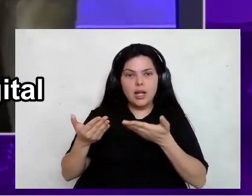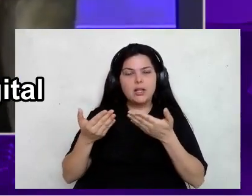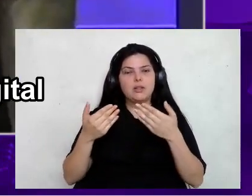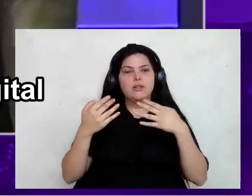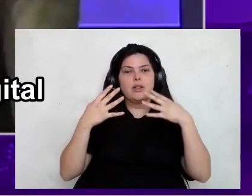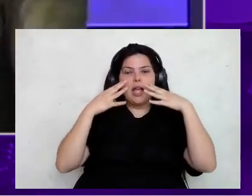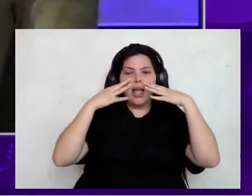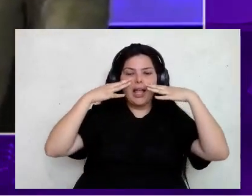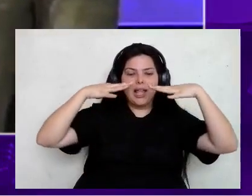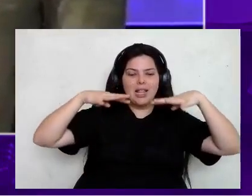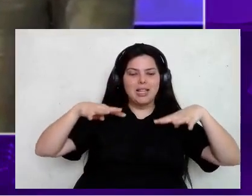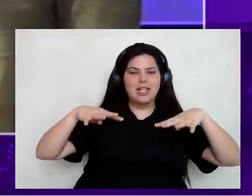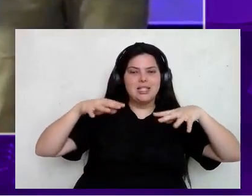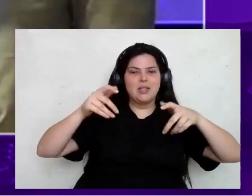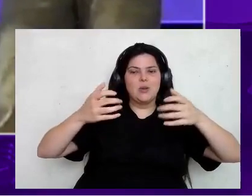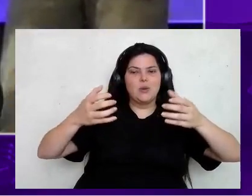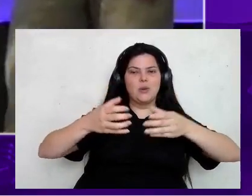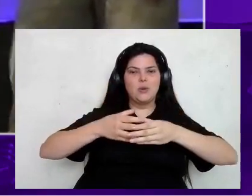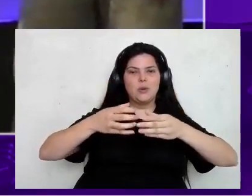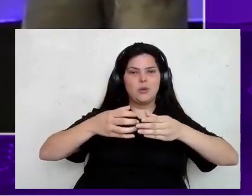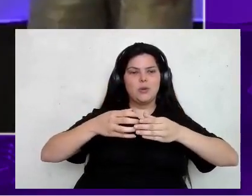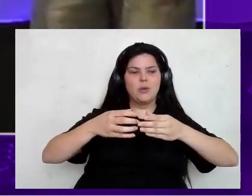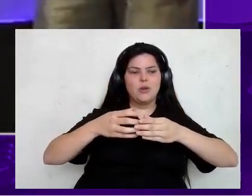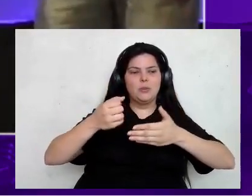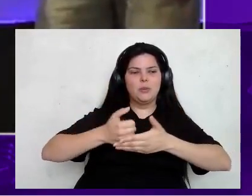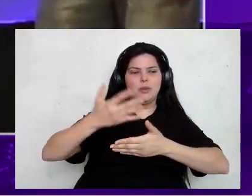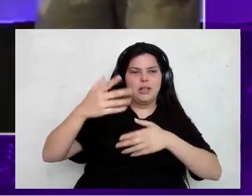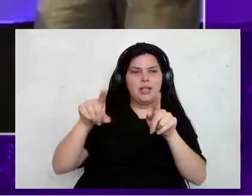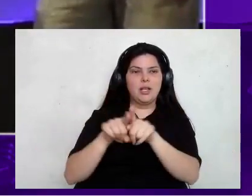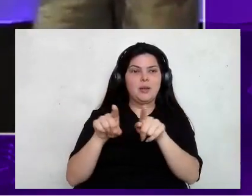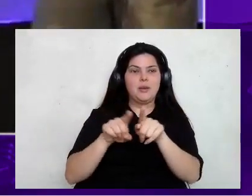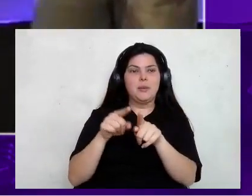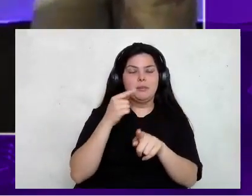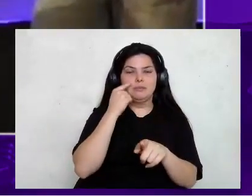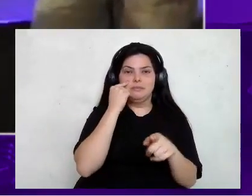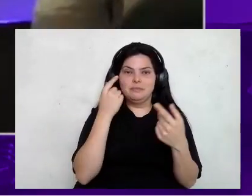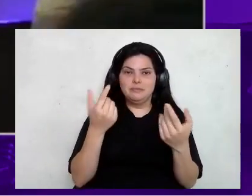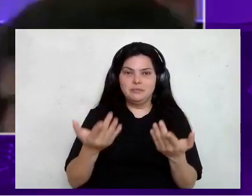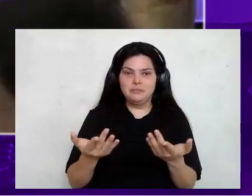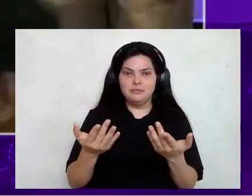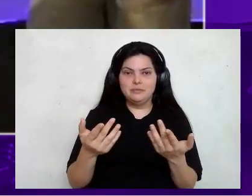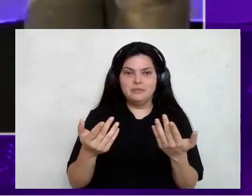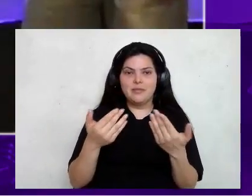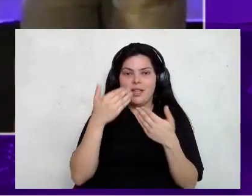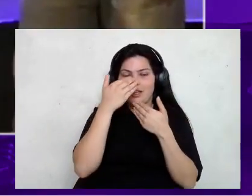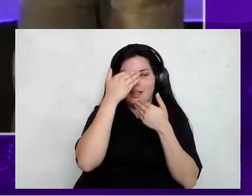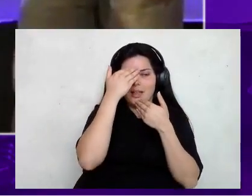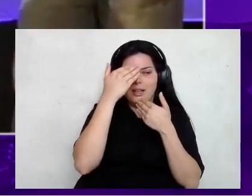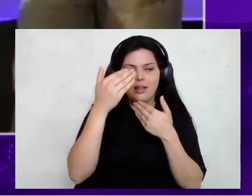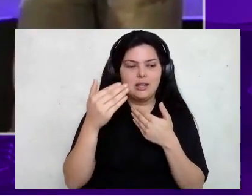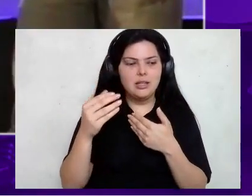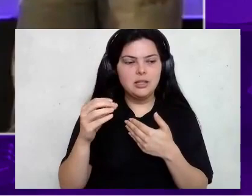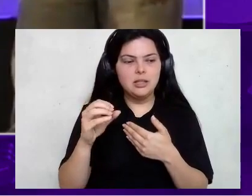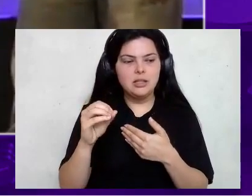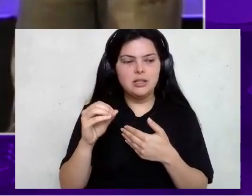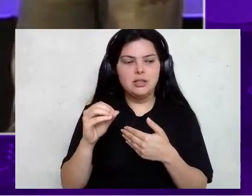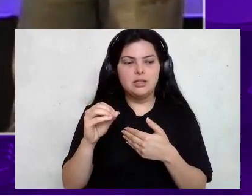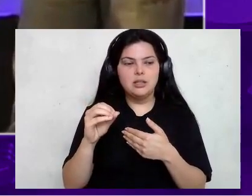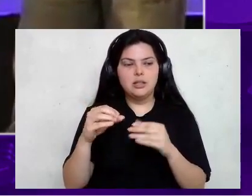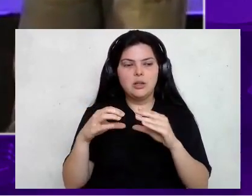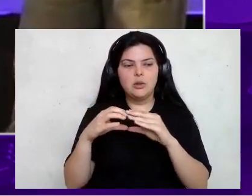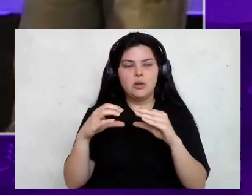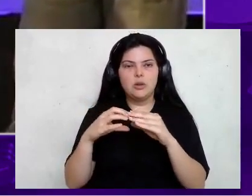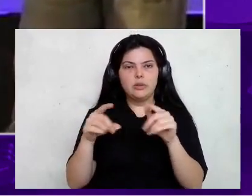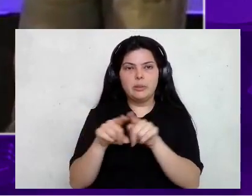para o nosso pessoal do digital e para todo mundo que está no presencial. Quero agradecer à Oracle por tanto apoio, por tanto conteúdo, pela